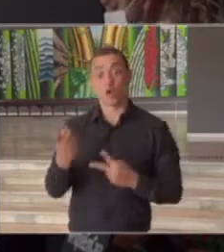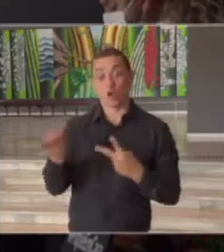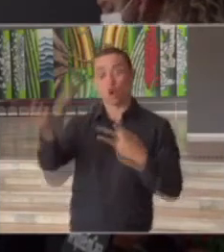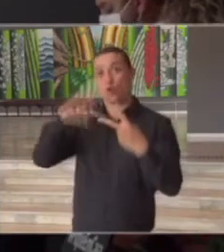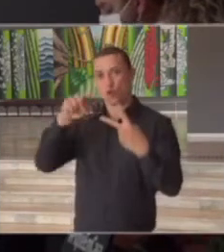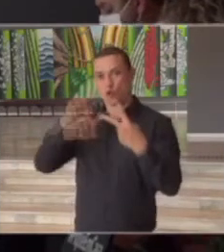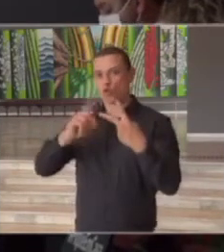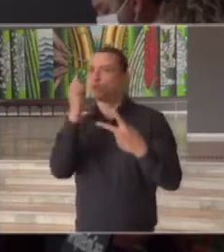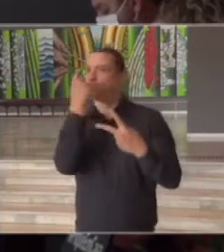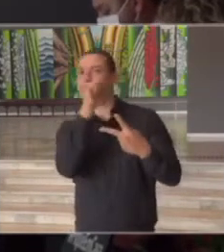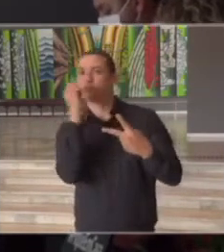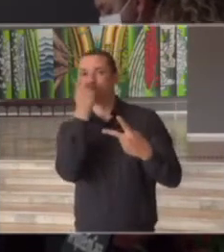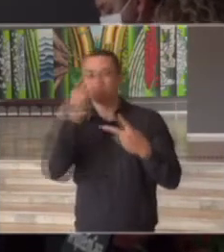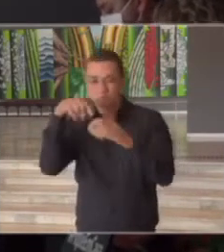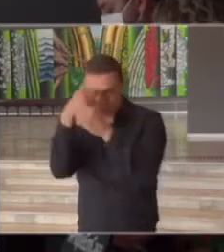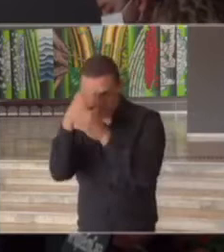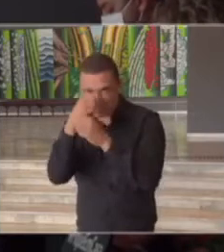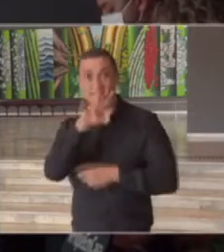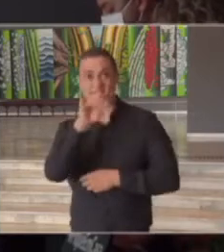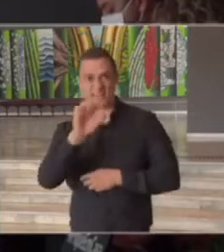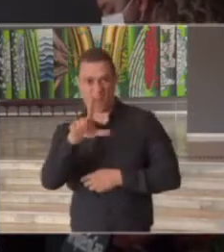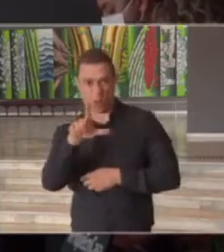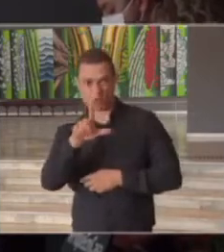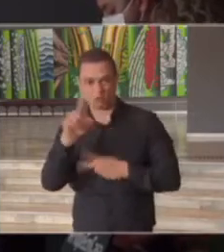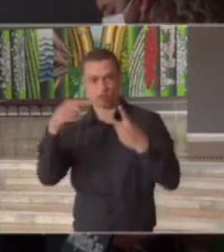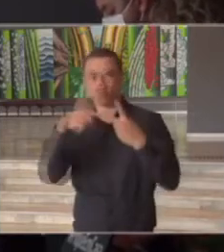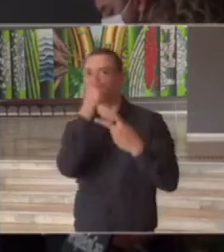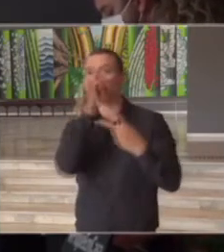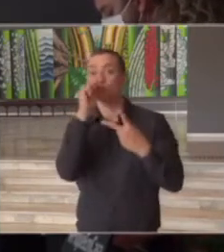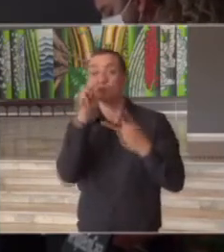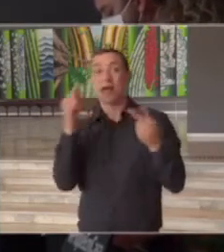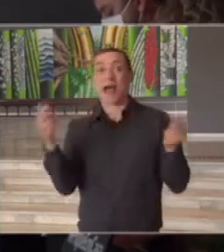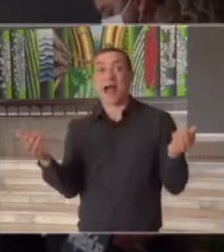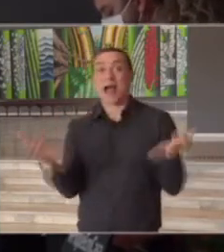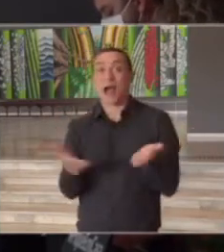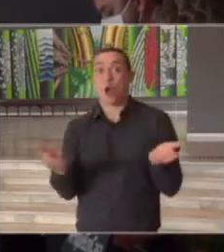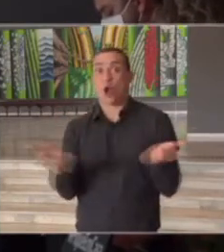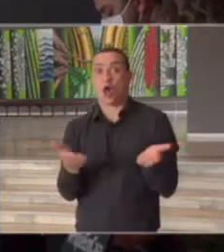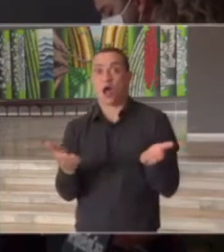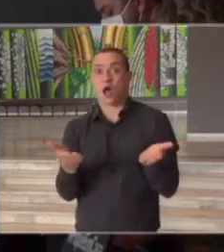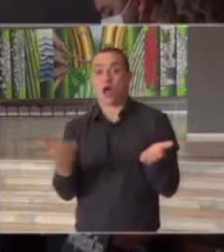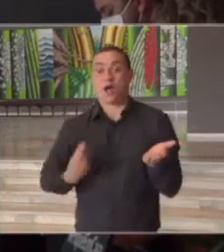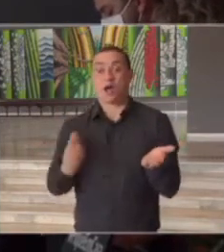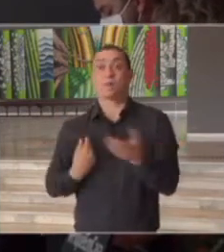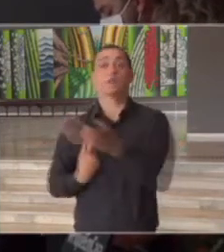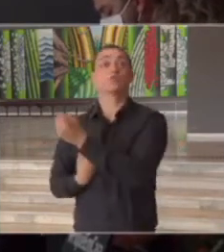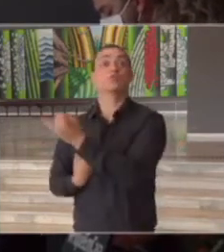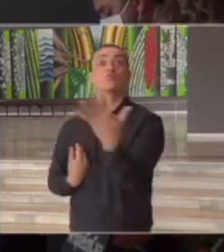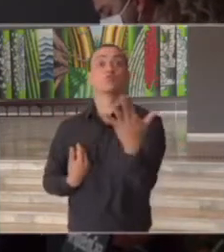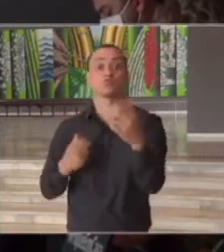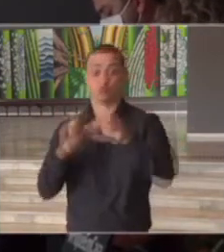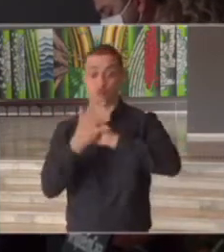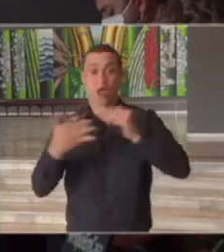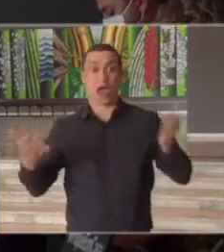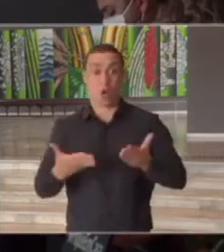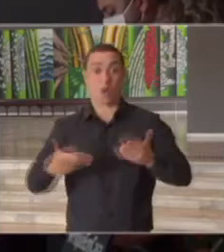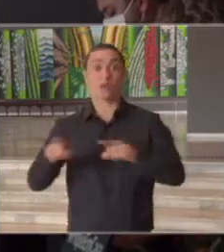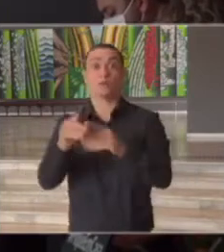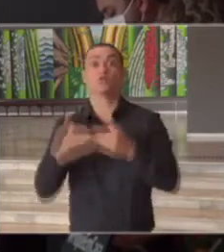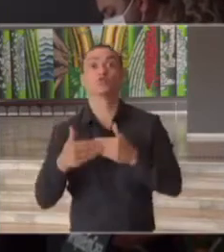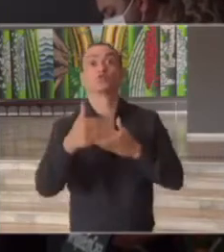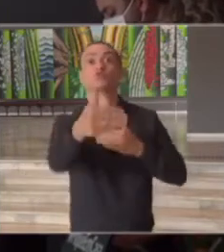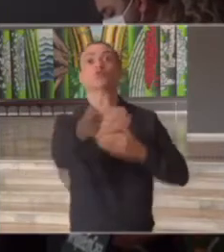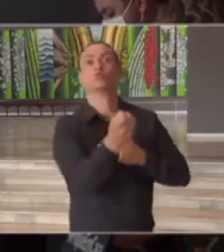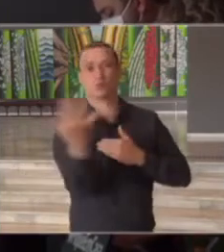virais eles dizem o que acontece no presente e olham para o futuro quer dizer